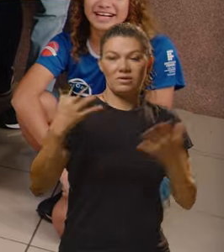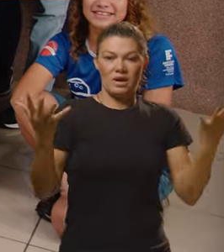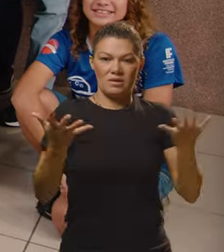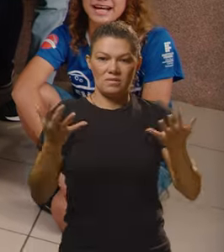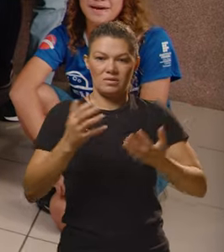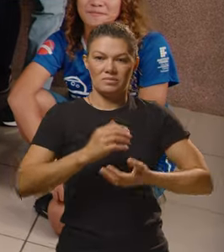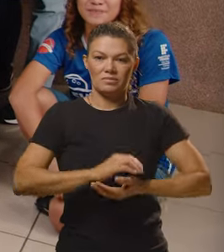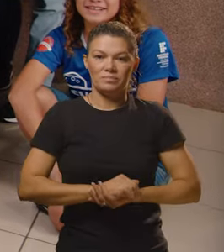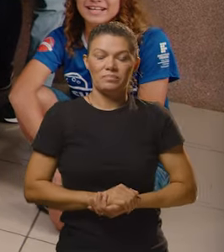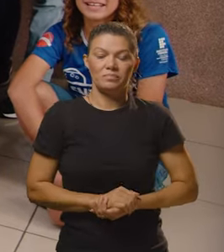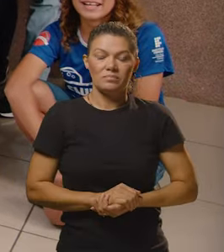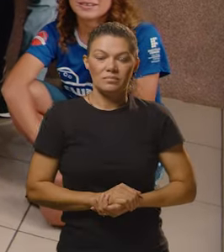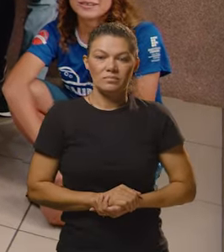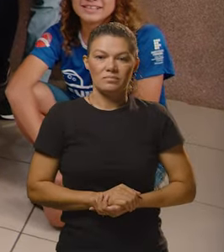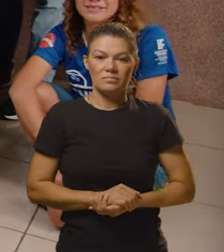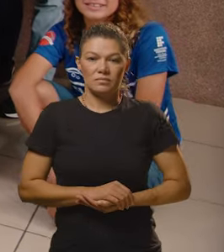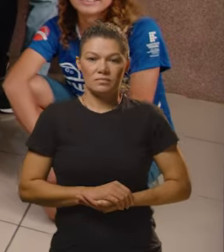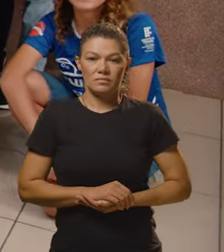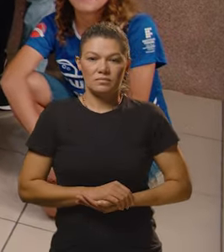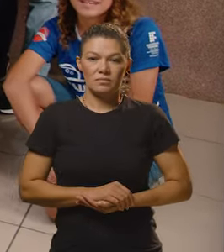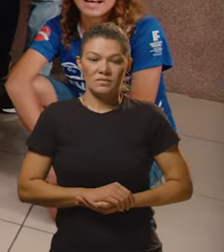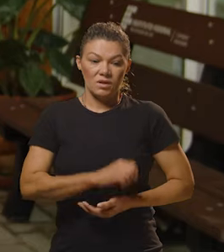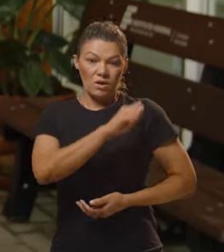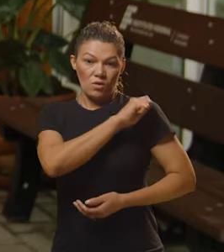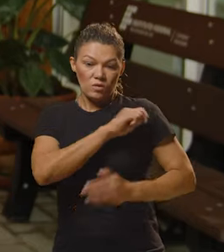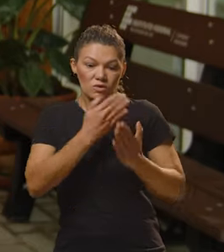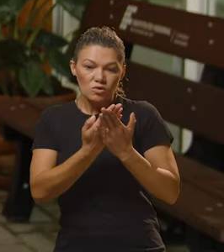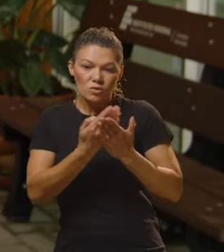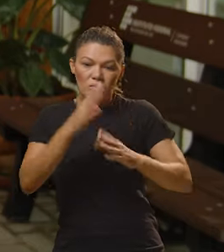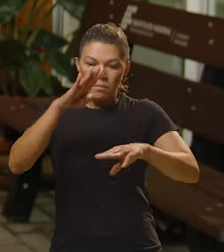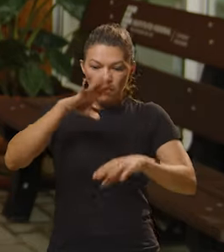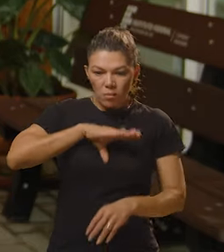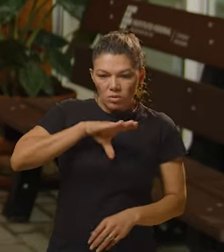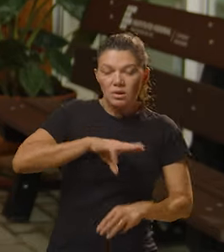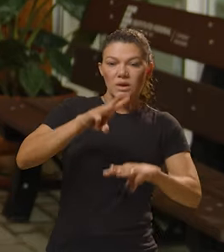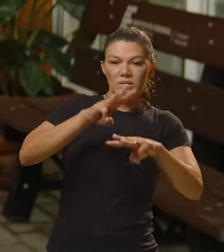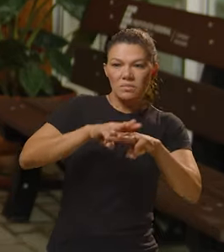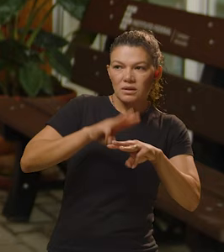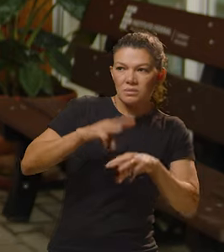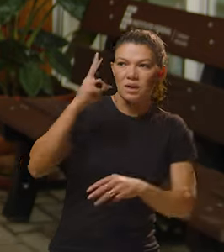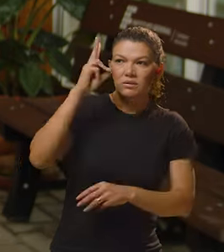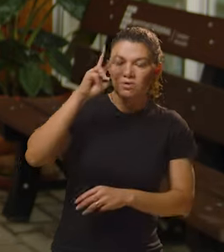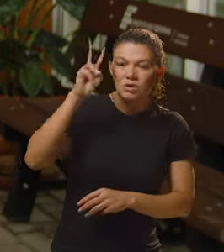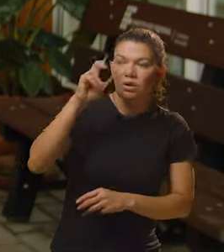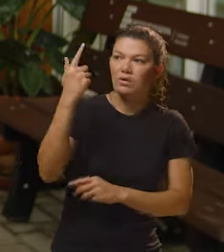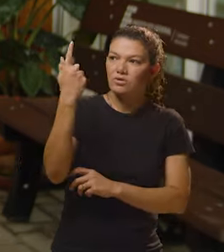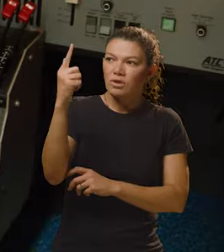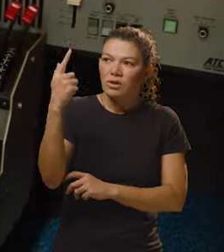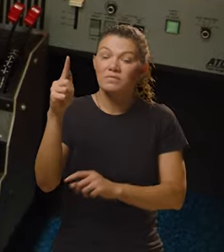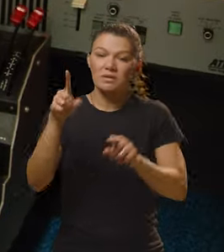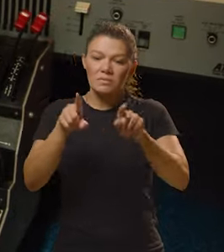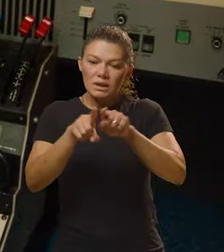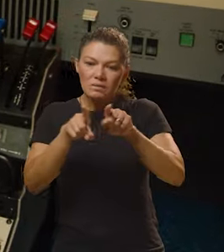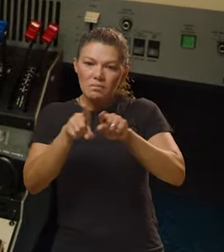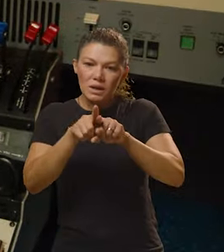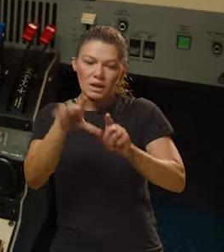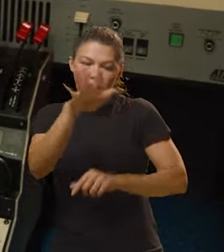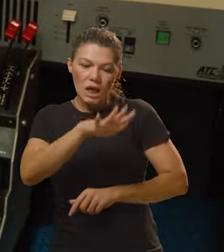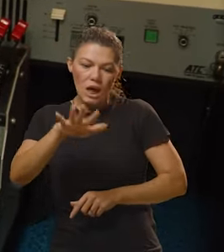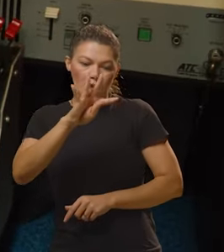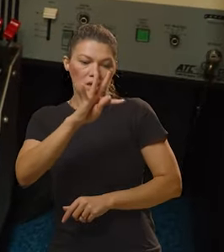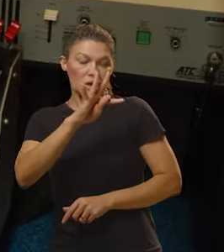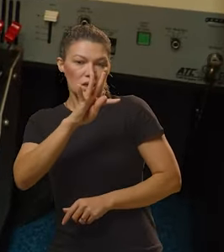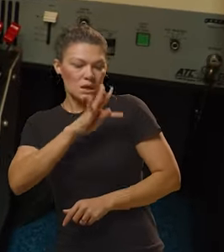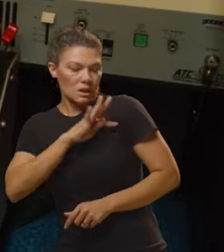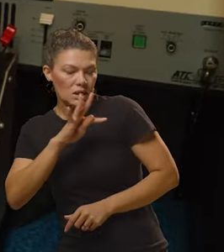força está, está dentro de você. O estudante está ali no português, matemática, na história e geografia, mas ele também está na área